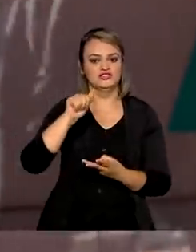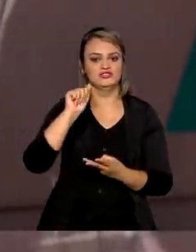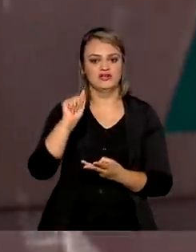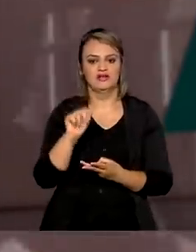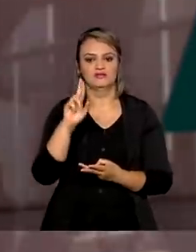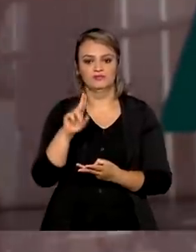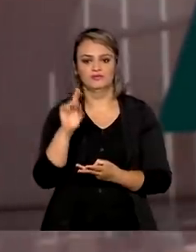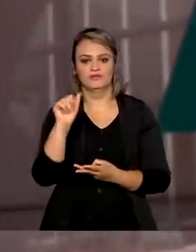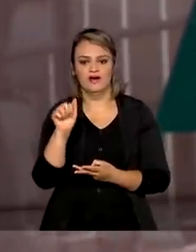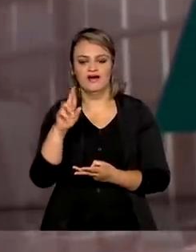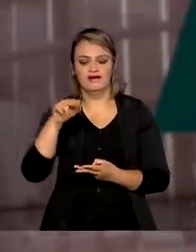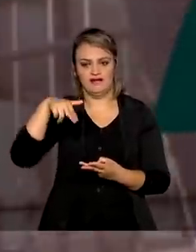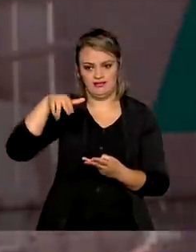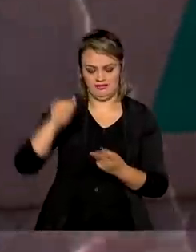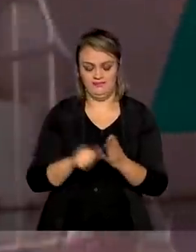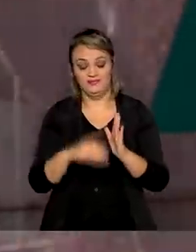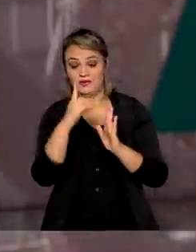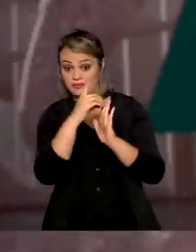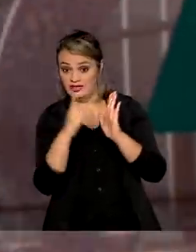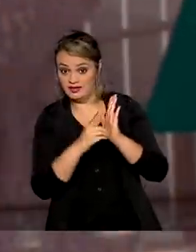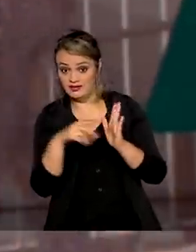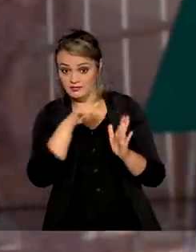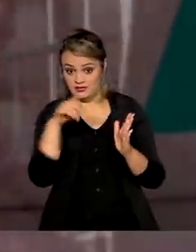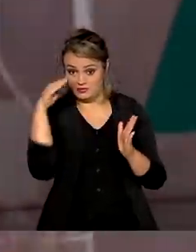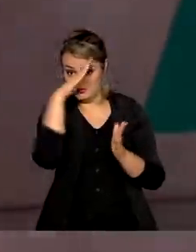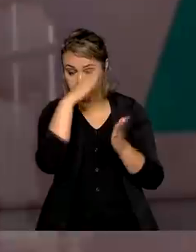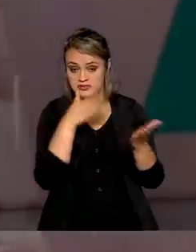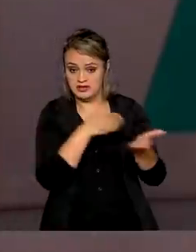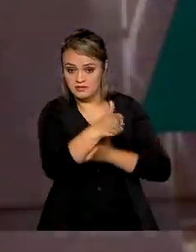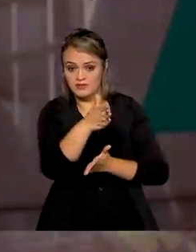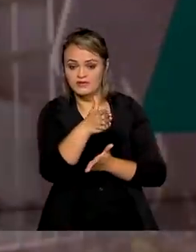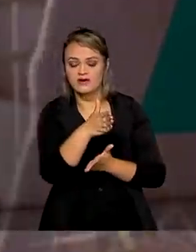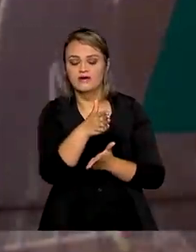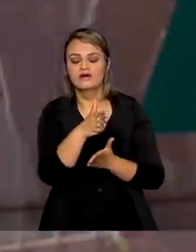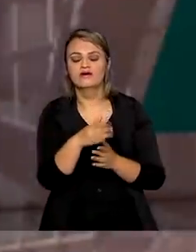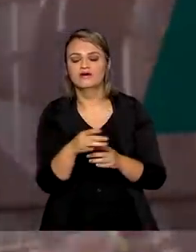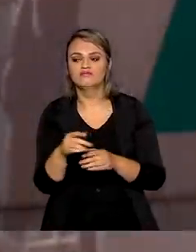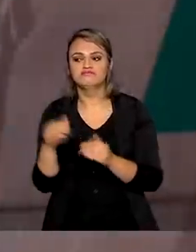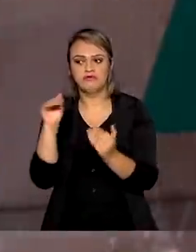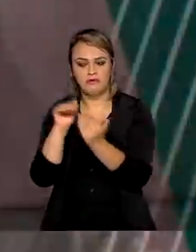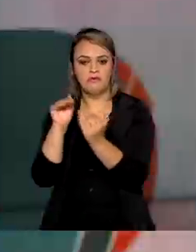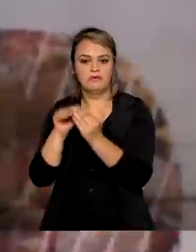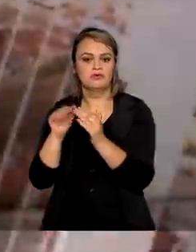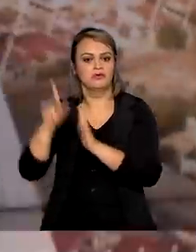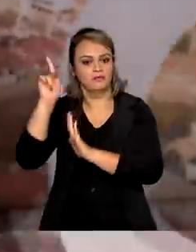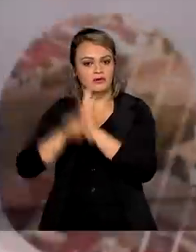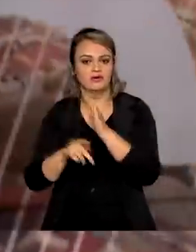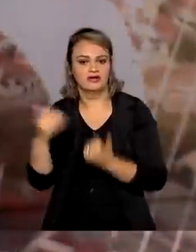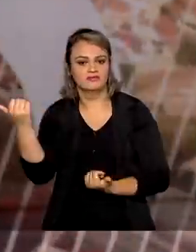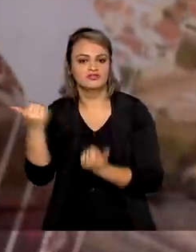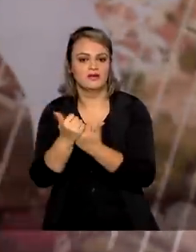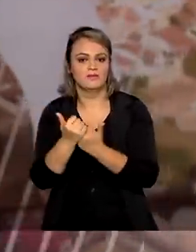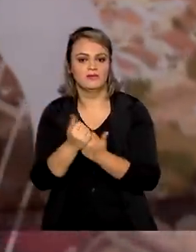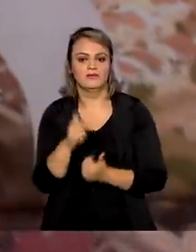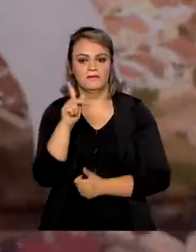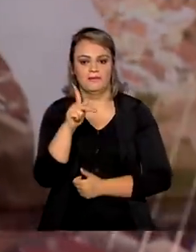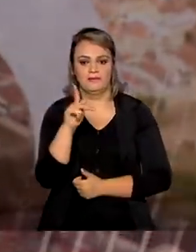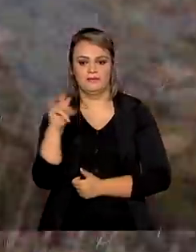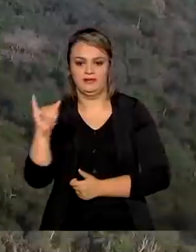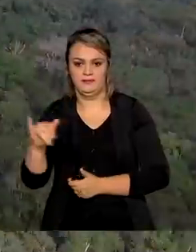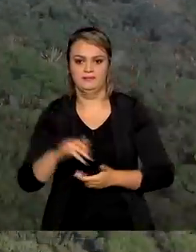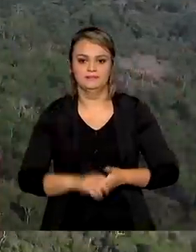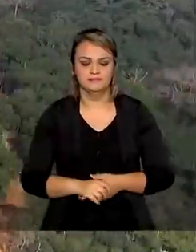decreto assinado pelo presidente Jair Bolsonaro atendeu a recomendação do Conselho do Programa de Parcerias de Investimentos, o PPI.